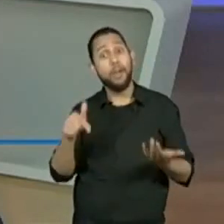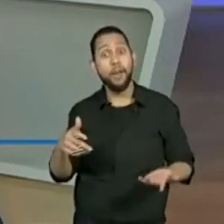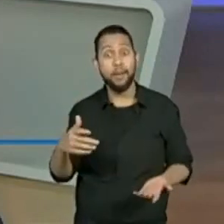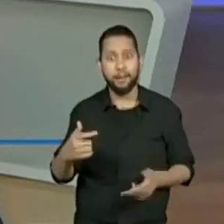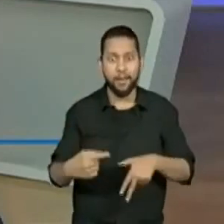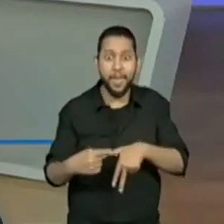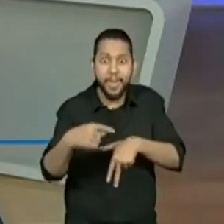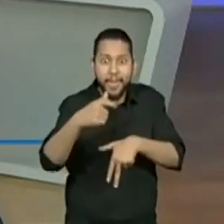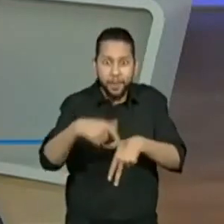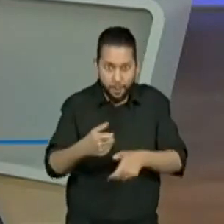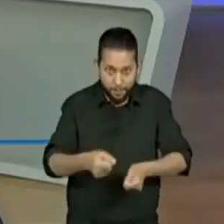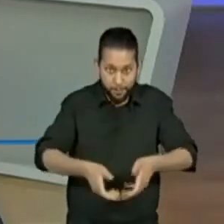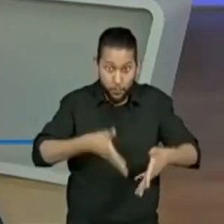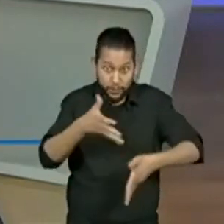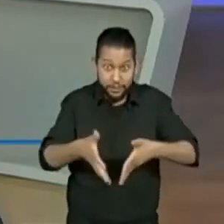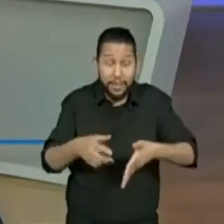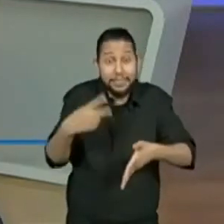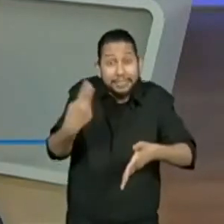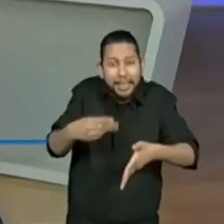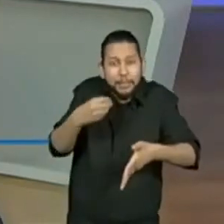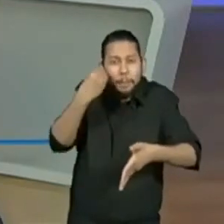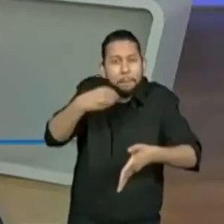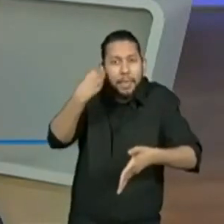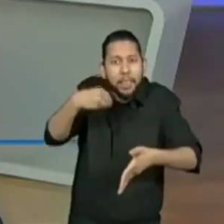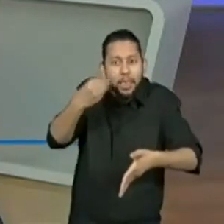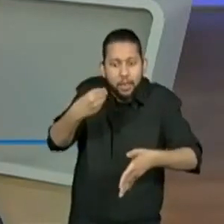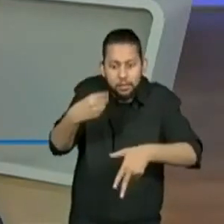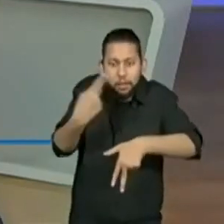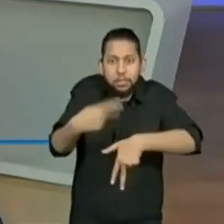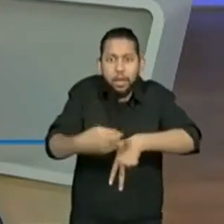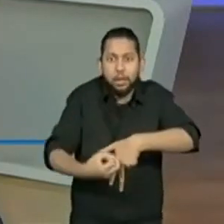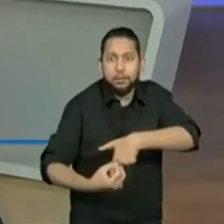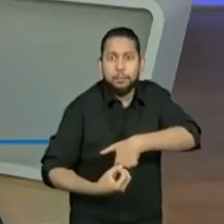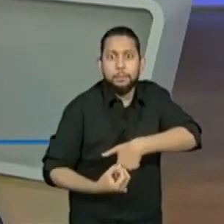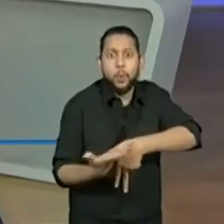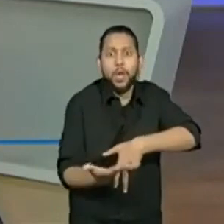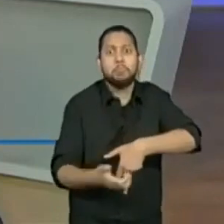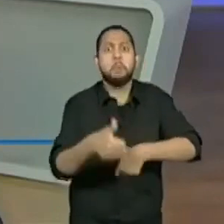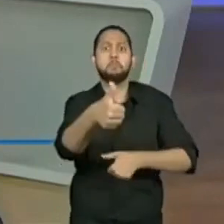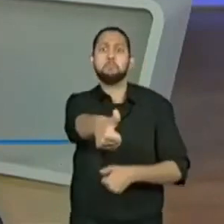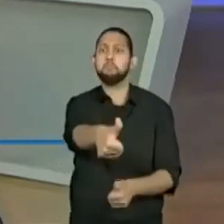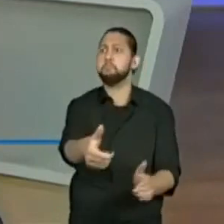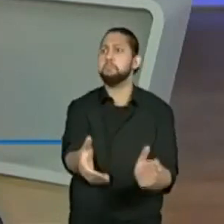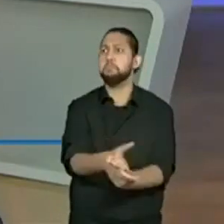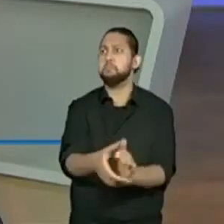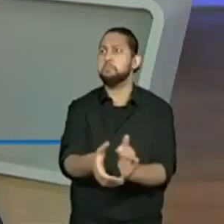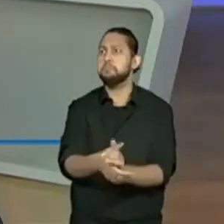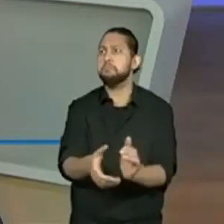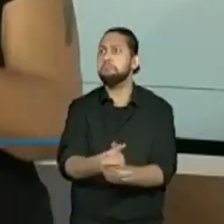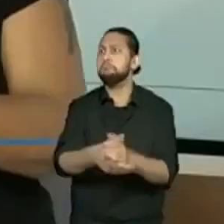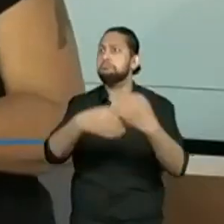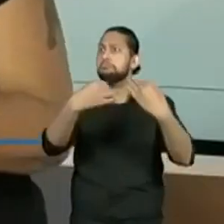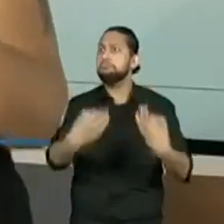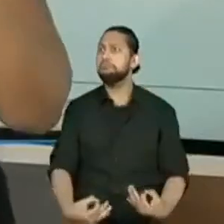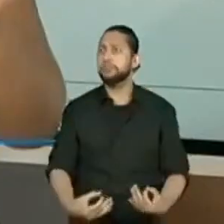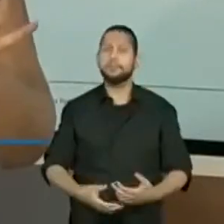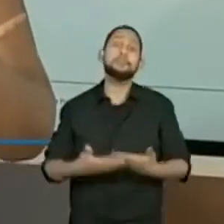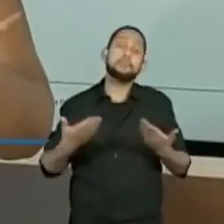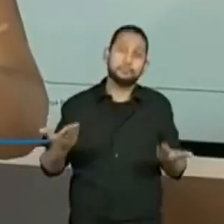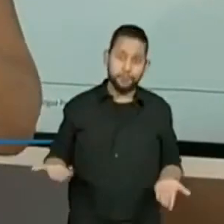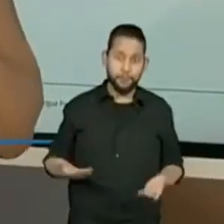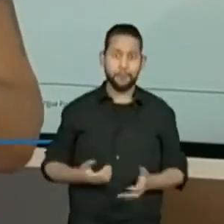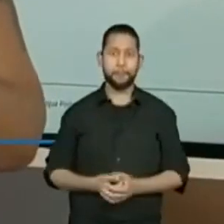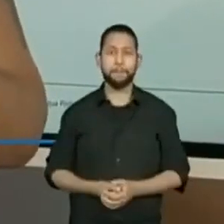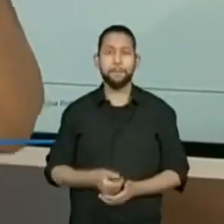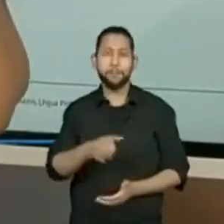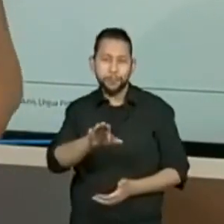poético é aquele que vive em si o poema. Gente, acertaram. Exatamente. Galerinha, é assim.